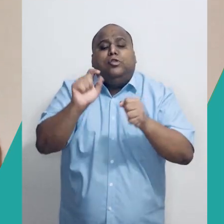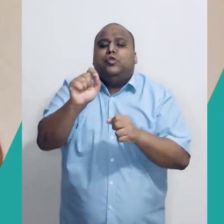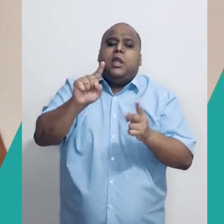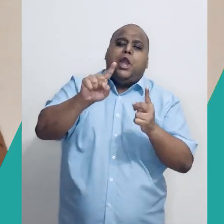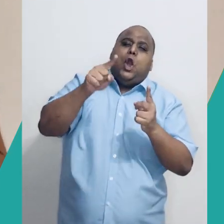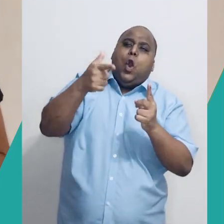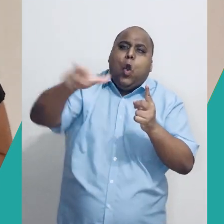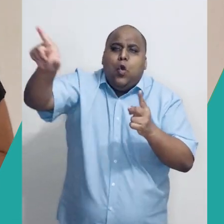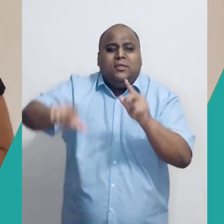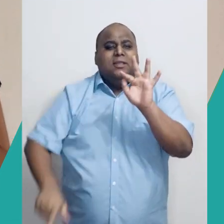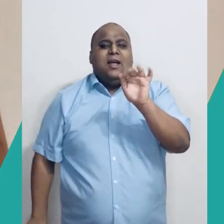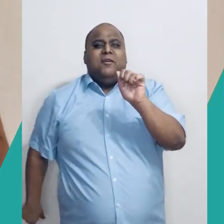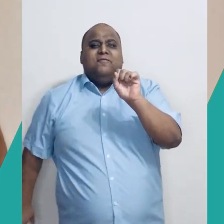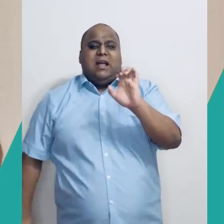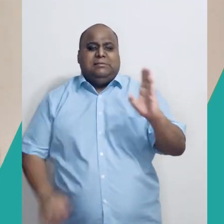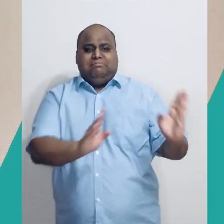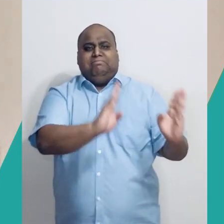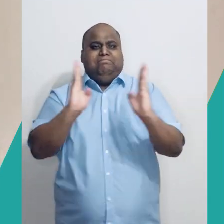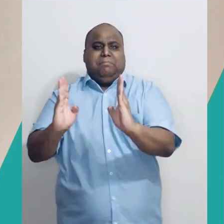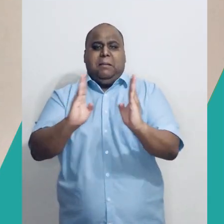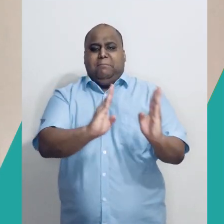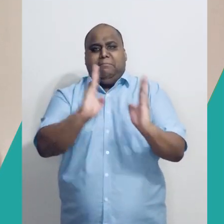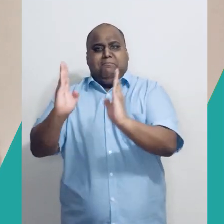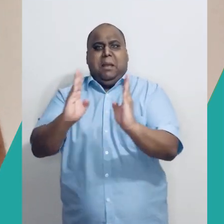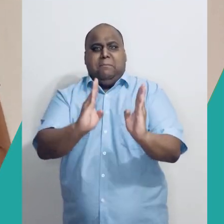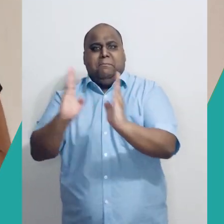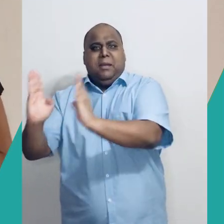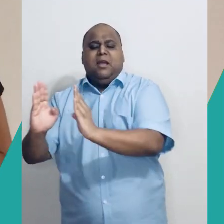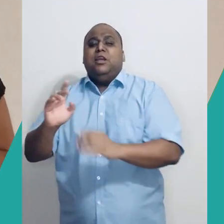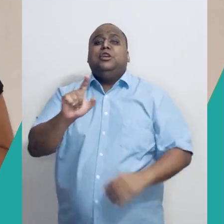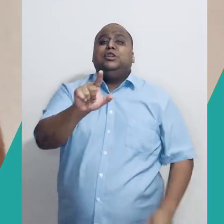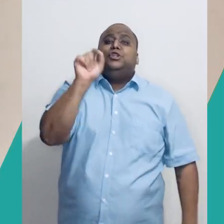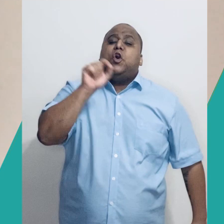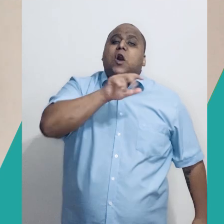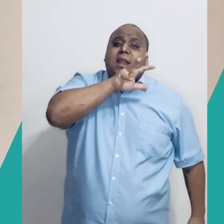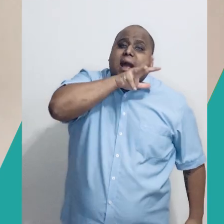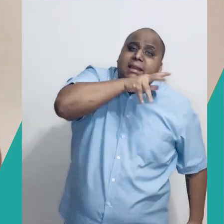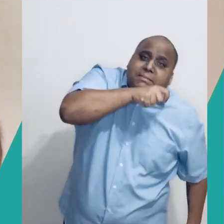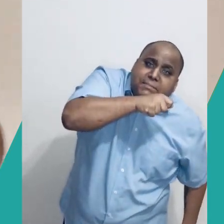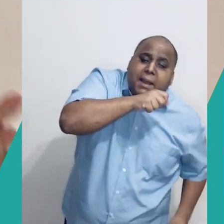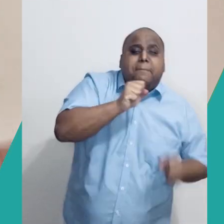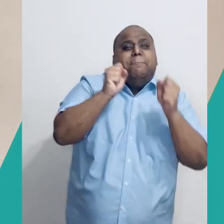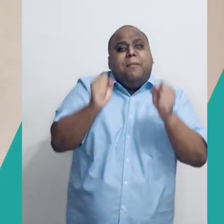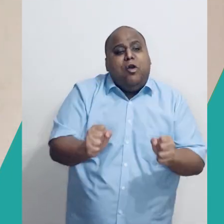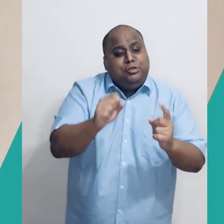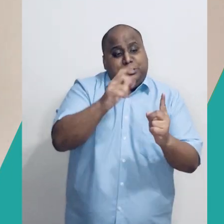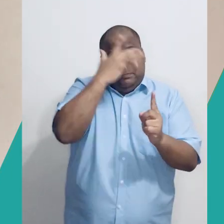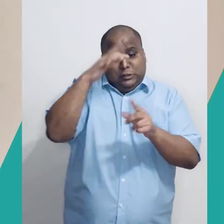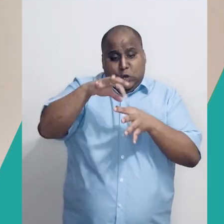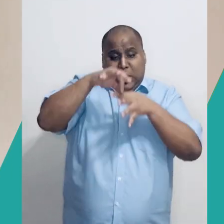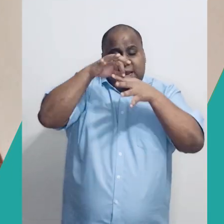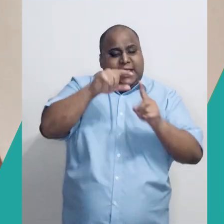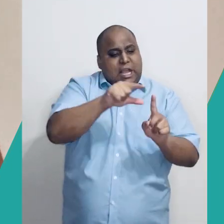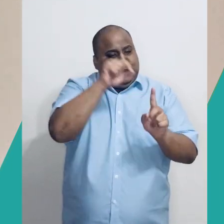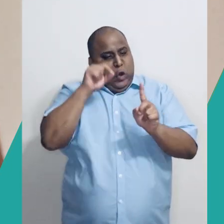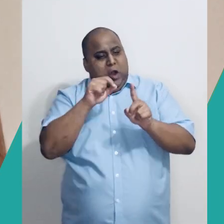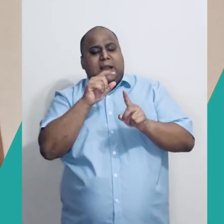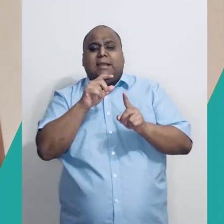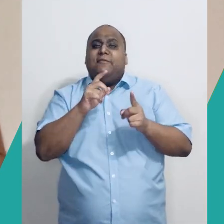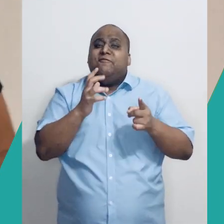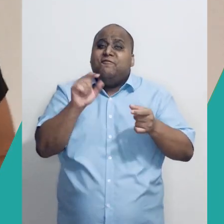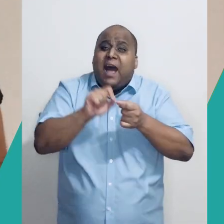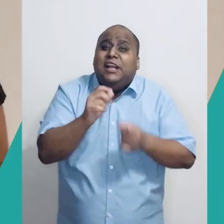animais para que os outros comandados executem. Cachorro! Então, todos se transformam em